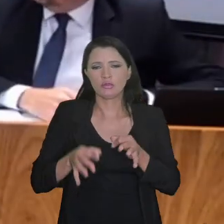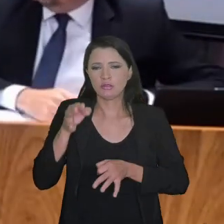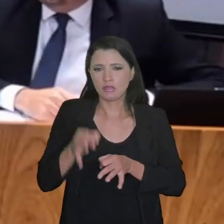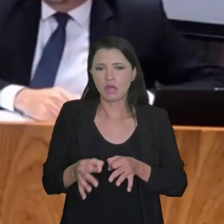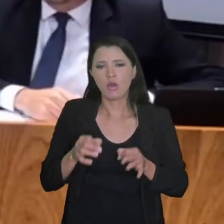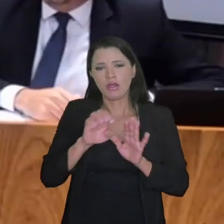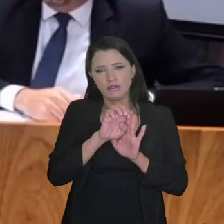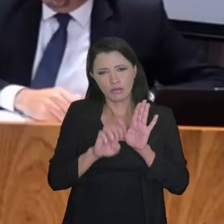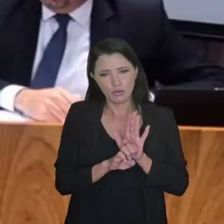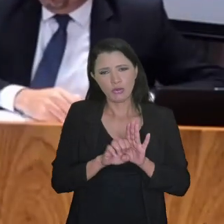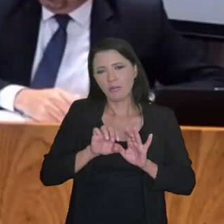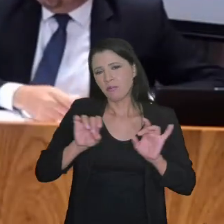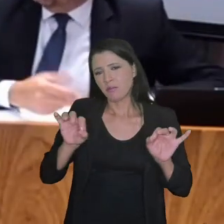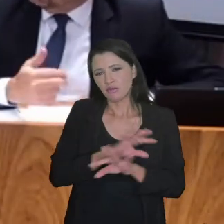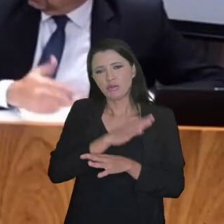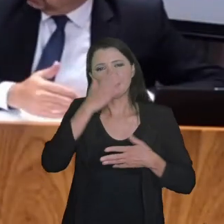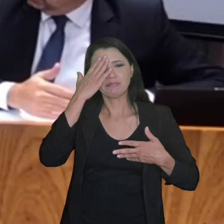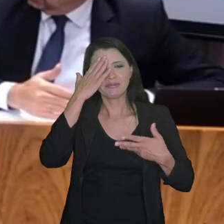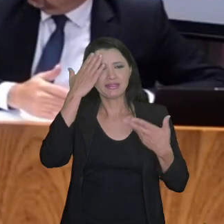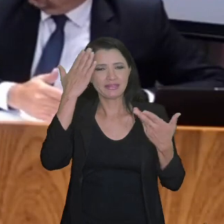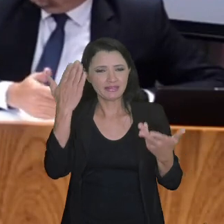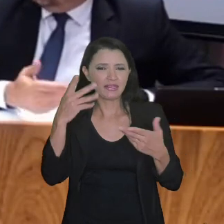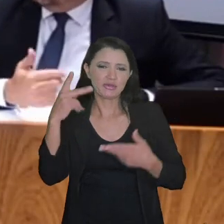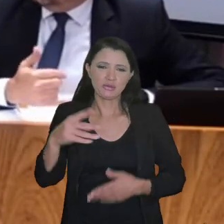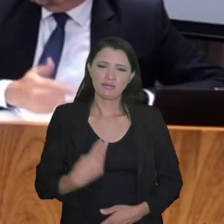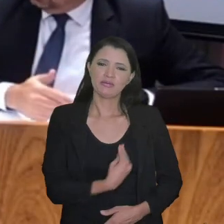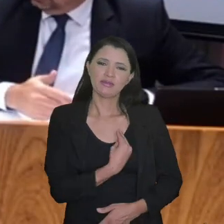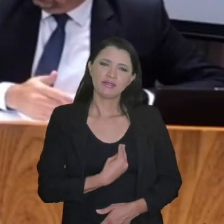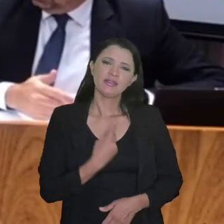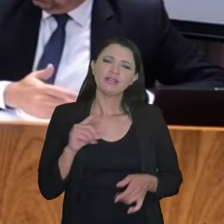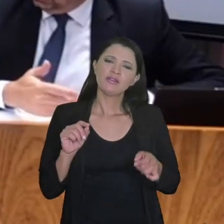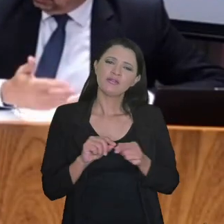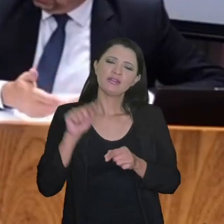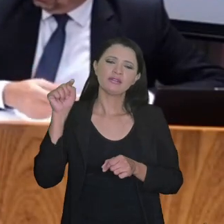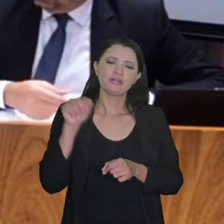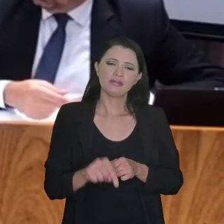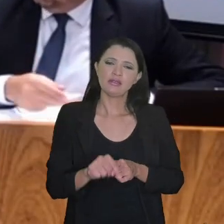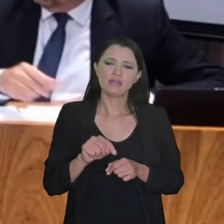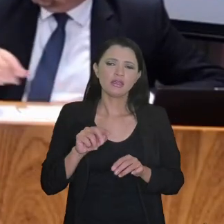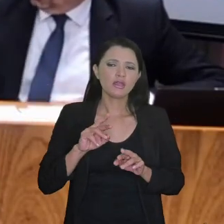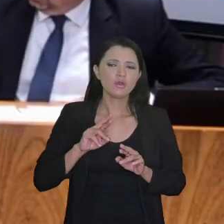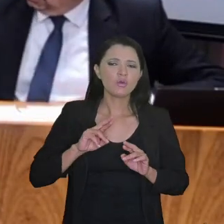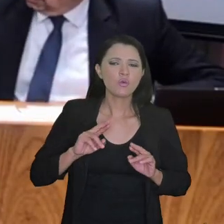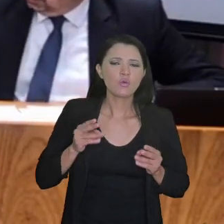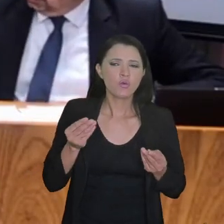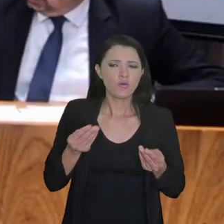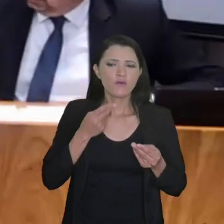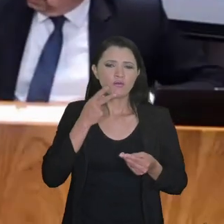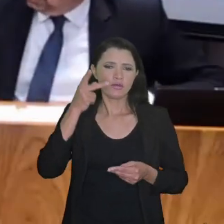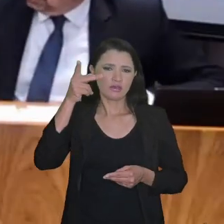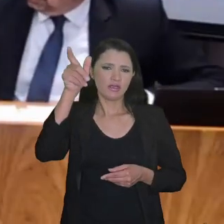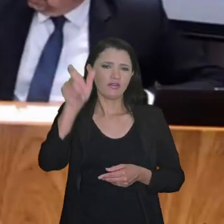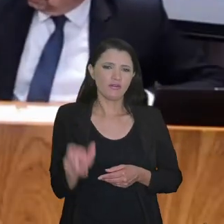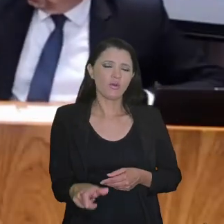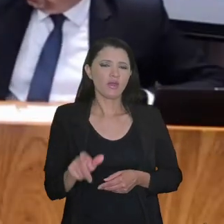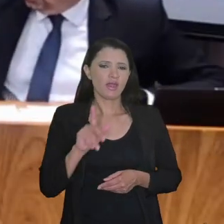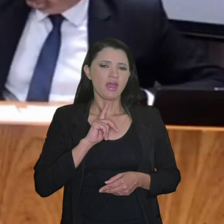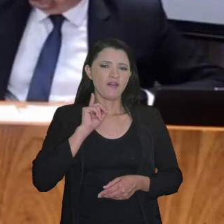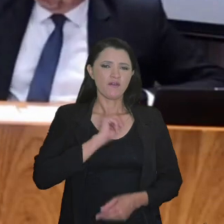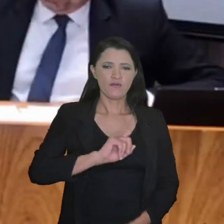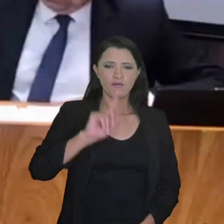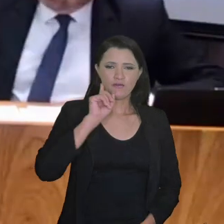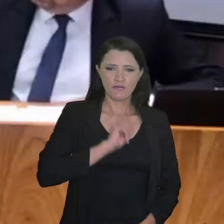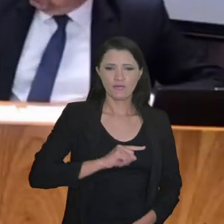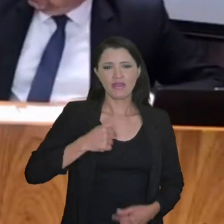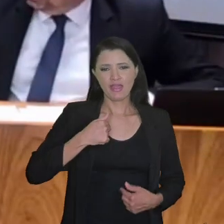judicial desses acordos, mas era isso, doutor Sano, agradecer a sua presença e fazer aqui só uma divergência, dizer, o senhor